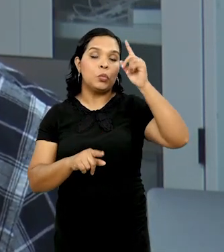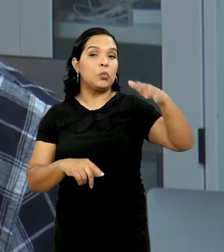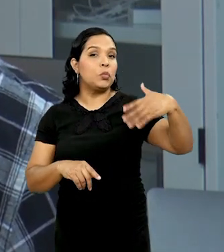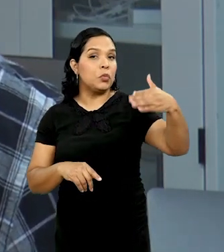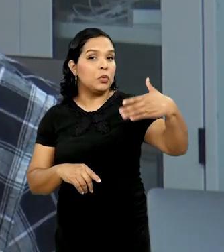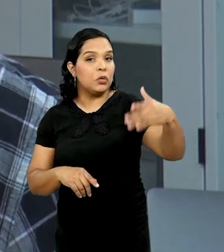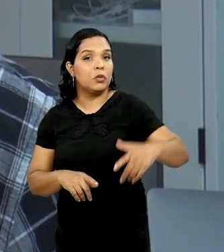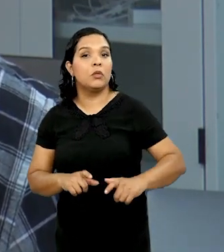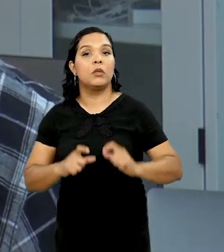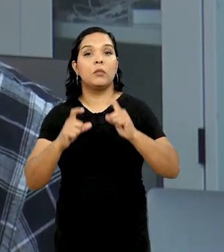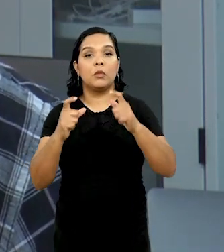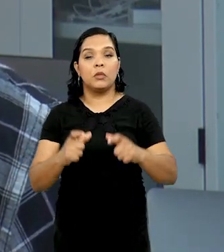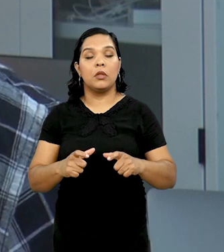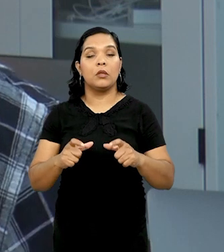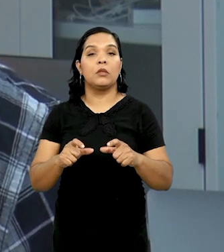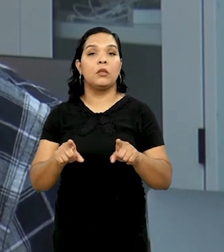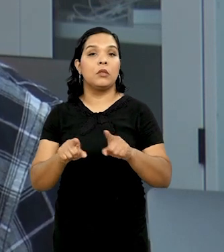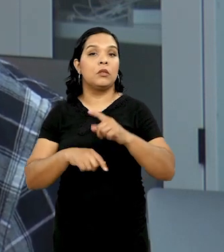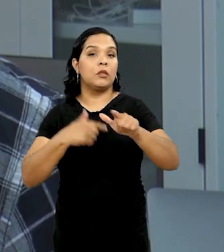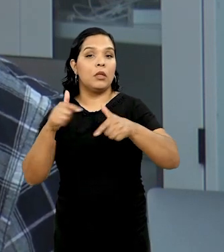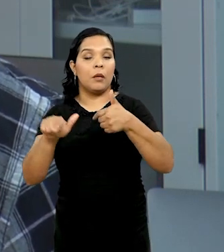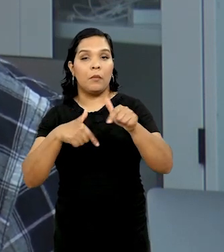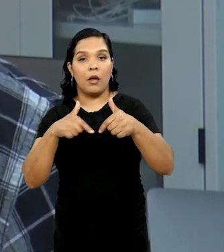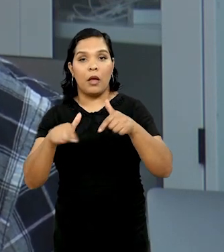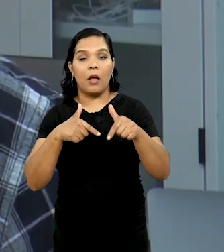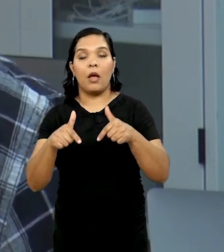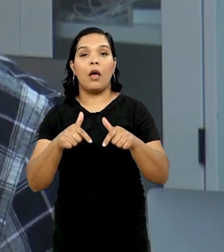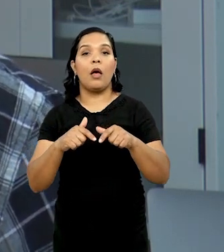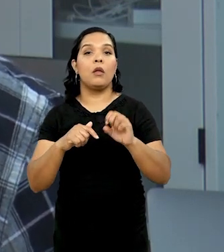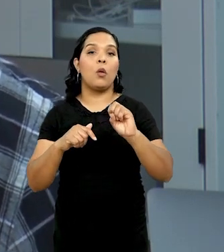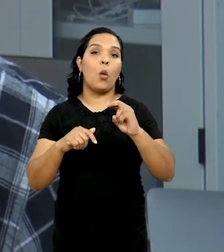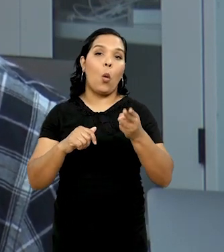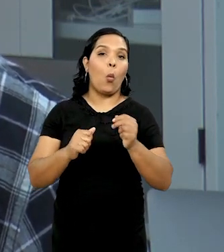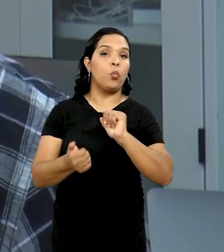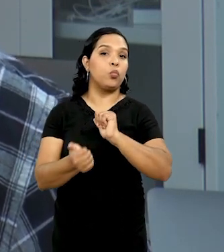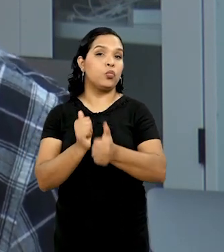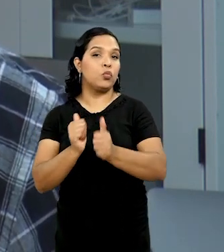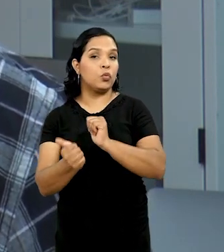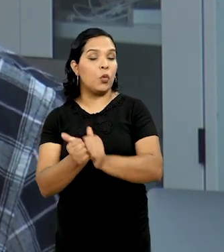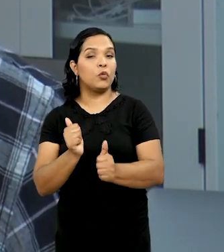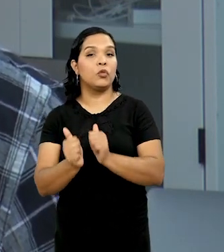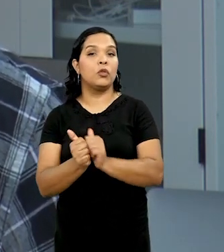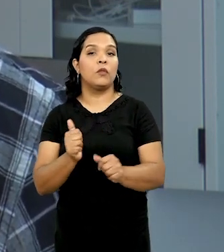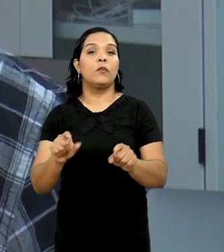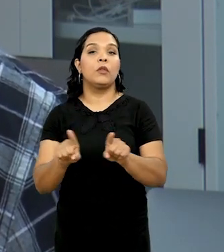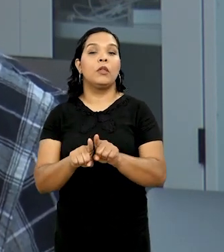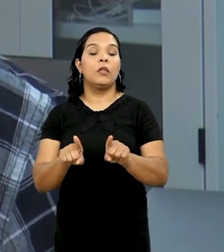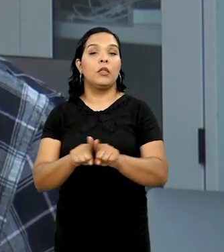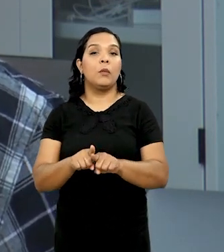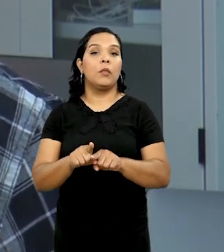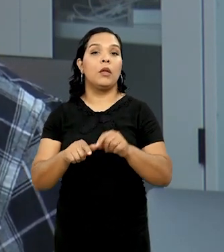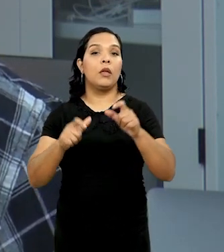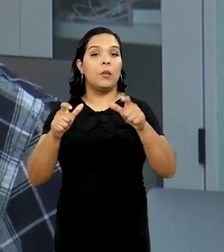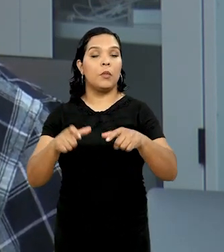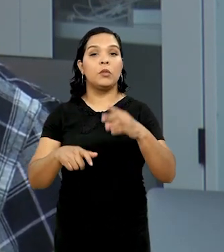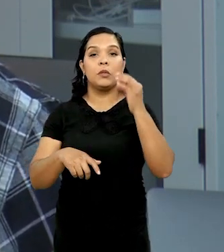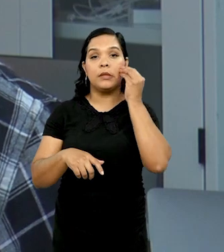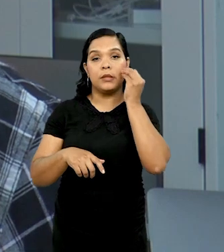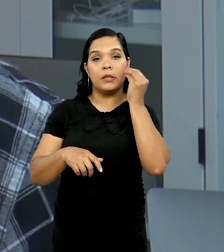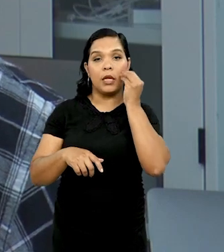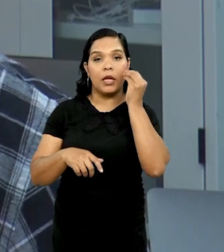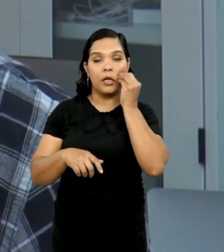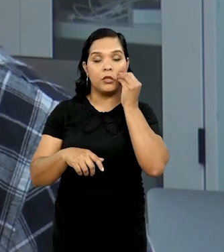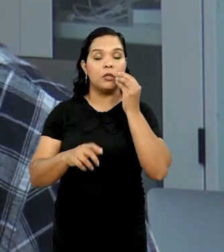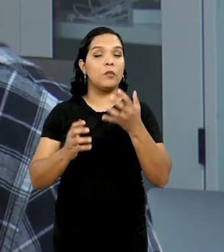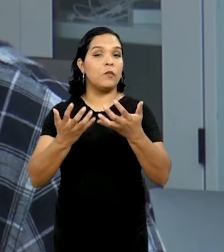vida diária, ambientes laboral e esportivo, e também ambientes de teste e de